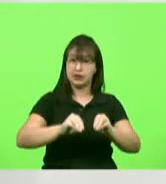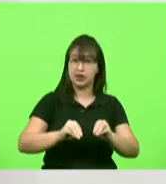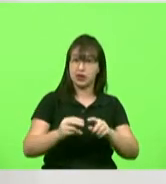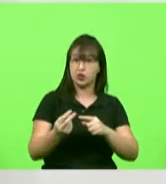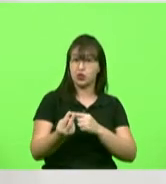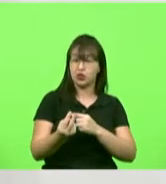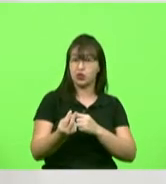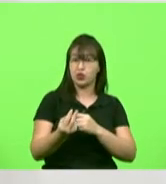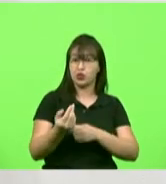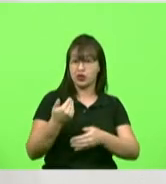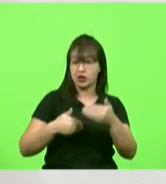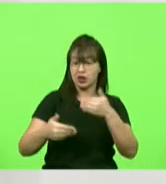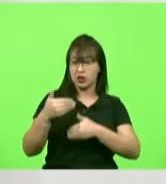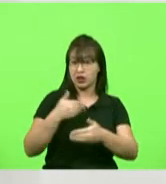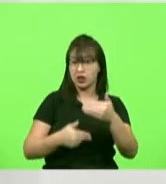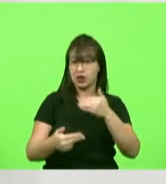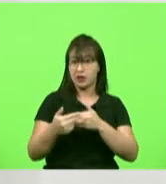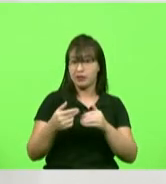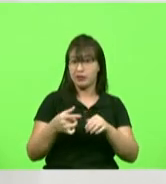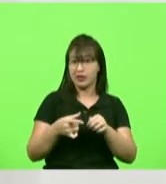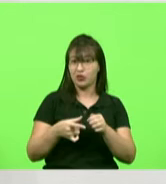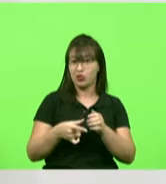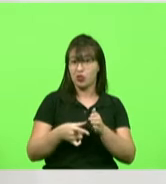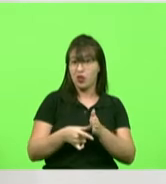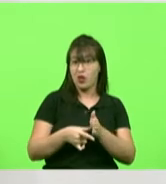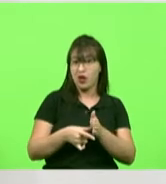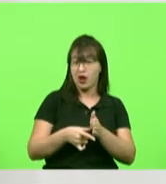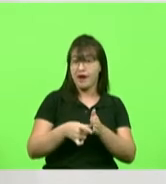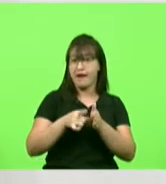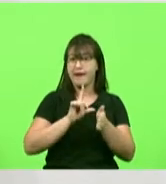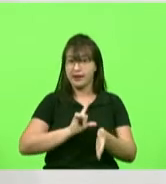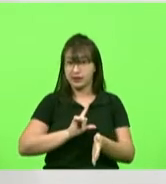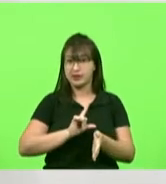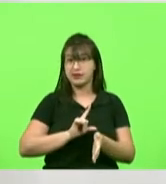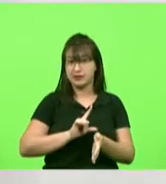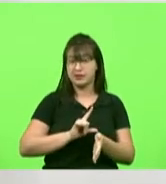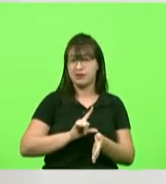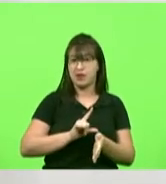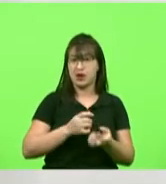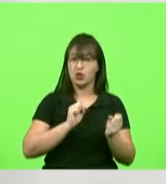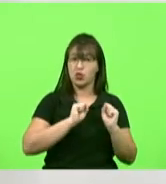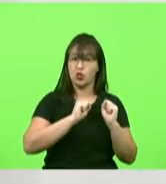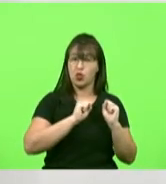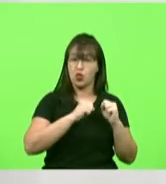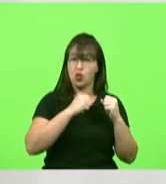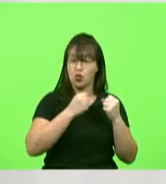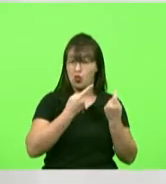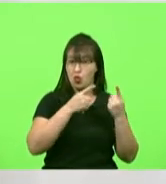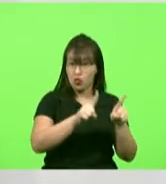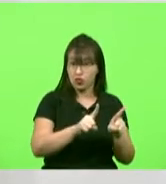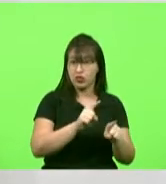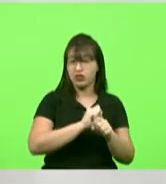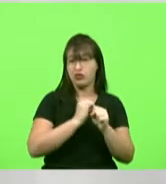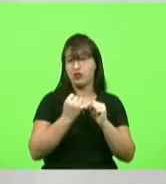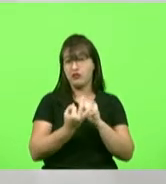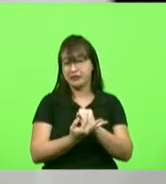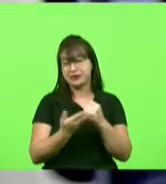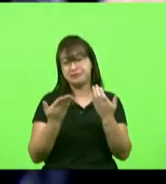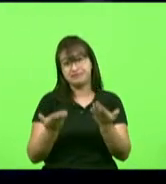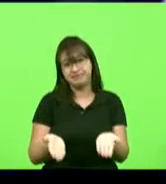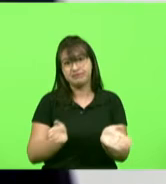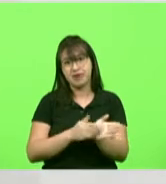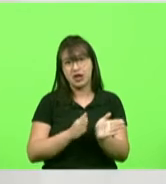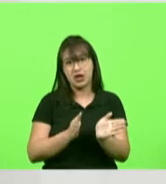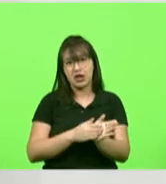coincidentemente mais um case de sucesso no estado de Santa Catarina em relação ao combate ao covid-19 fica meus parabéns ali para